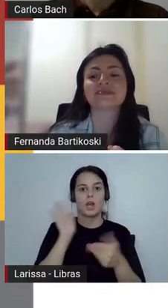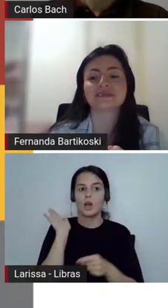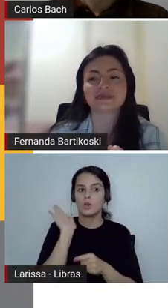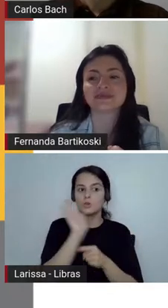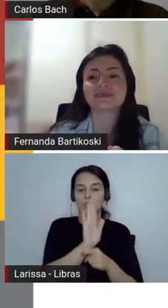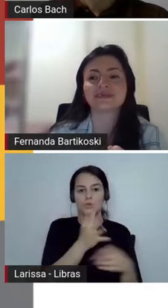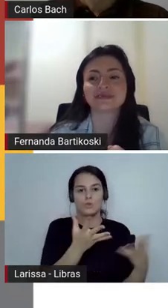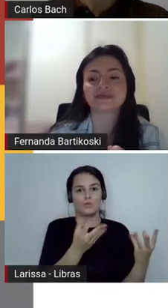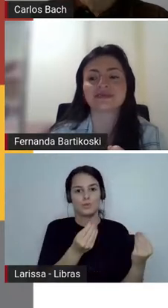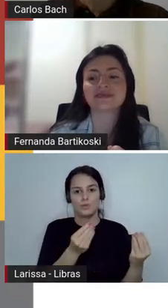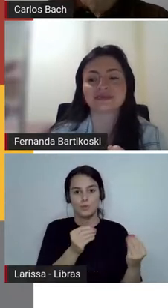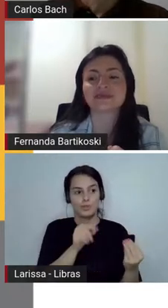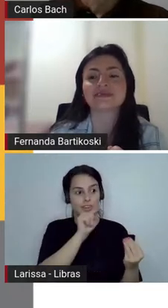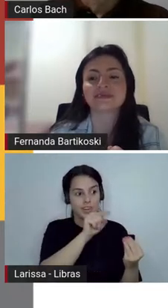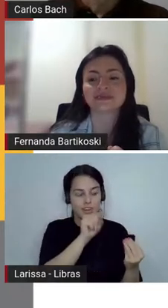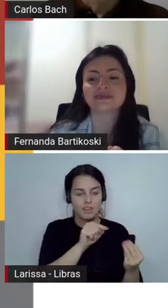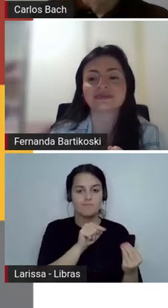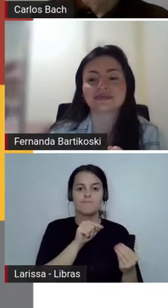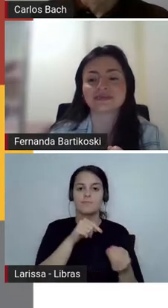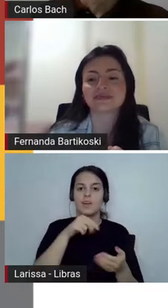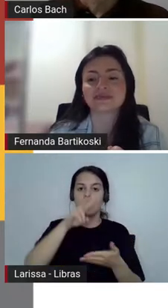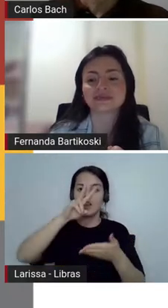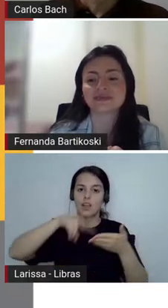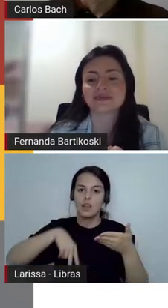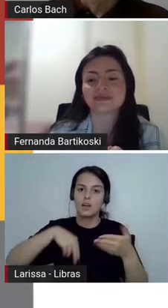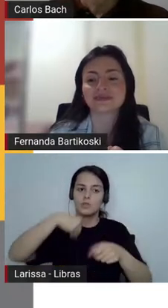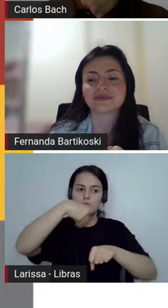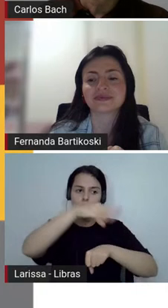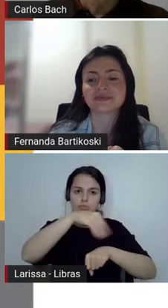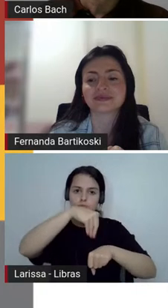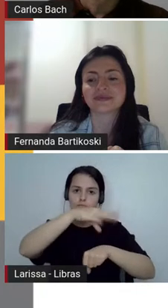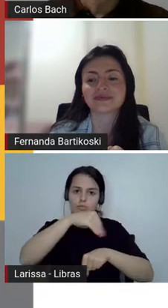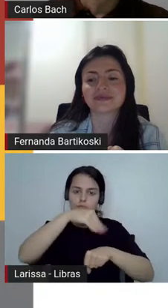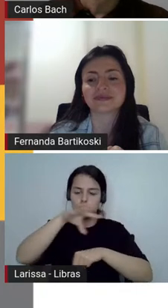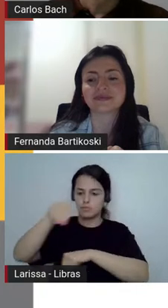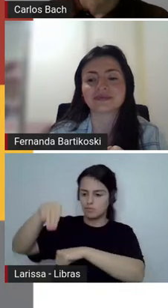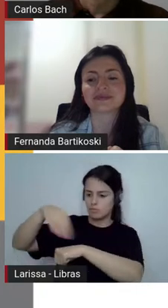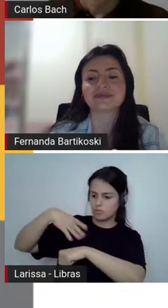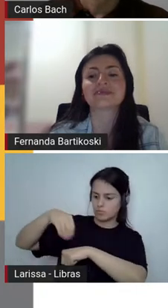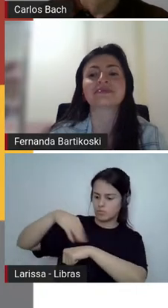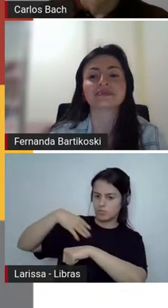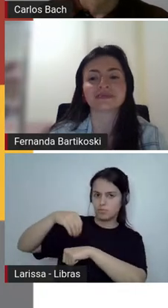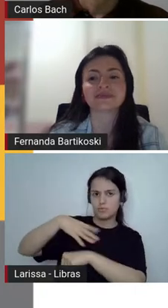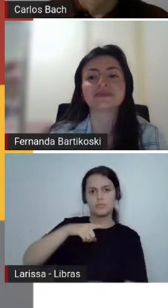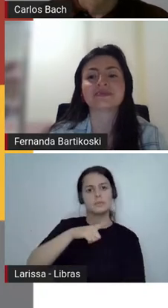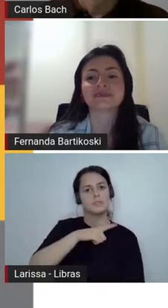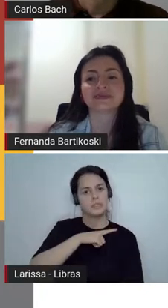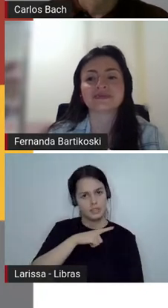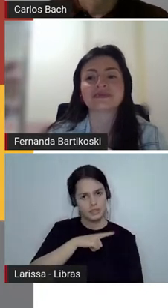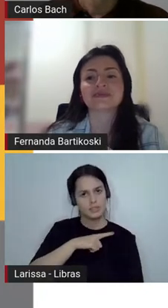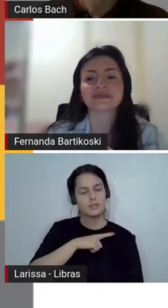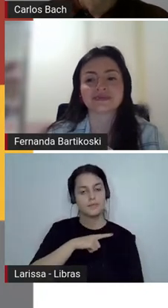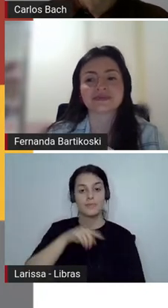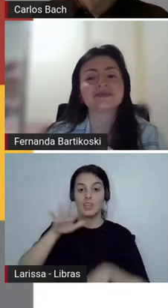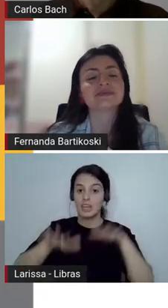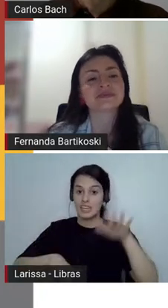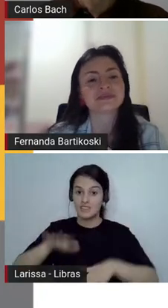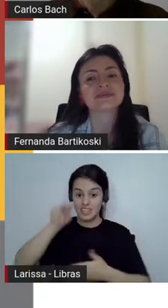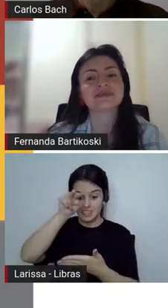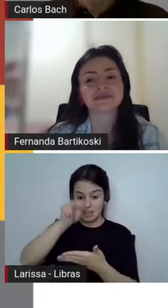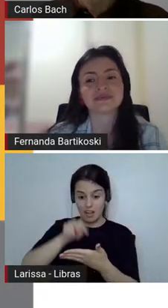Então, quando a gente para para ler, é um momento realmente muito reflexivo. E às vezes falta esse momento reflexivo.